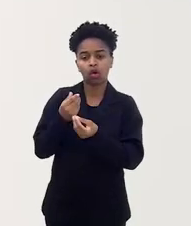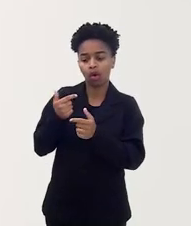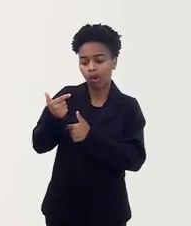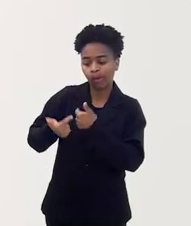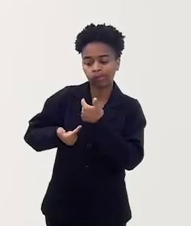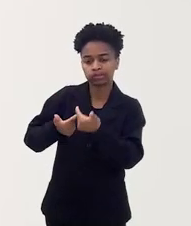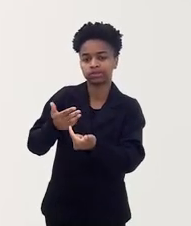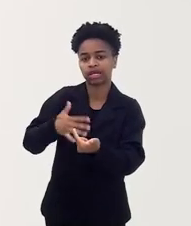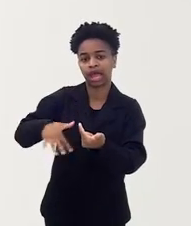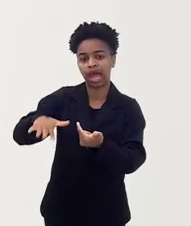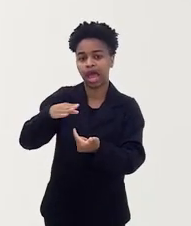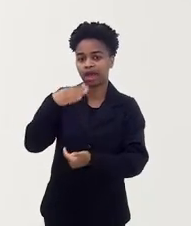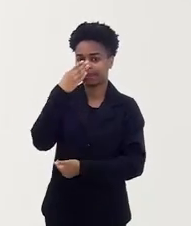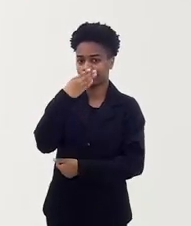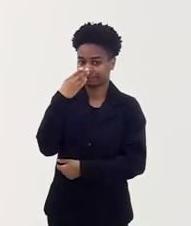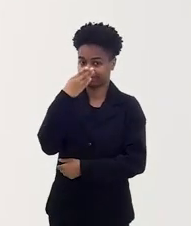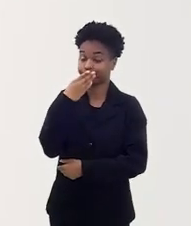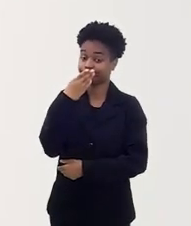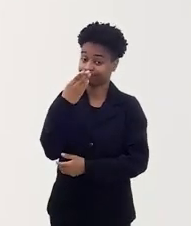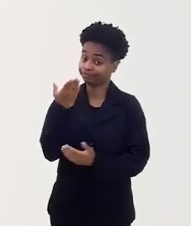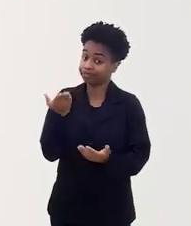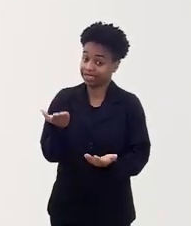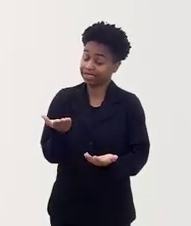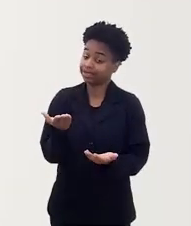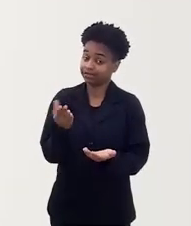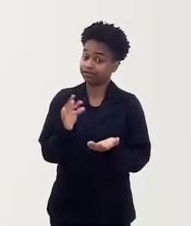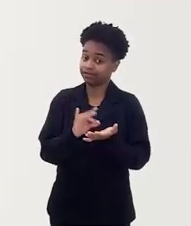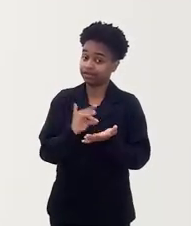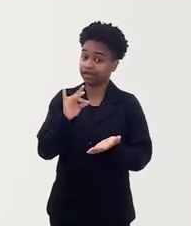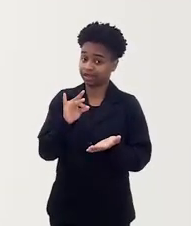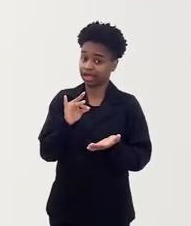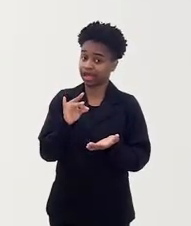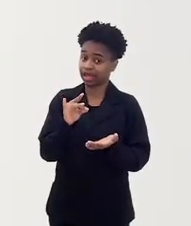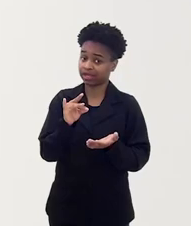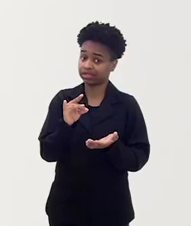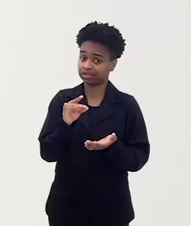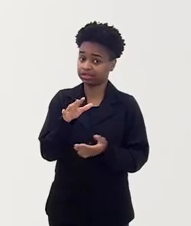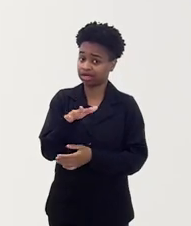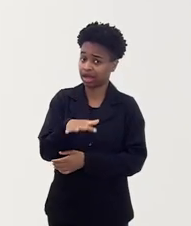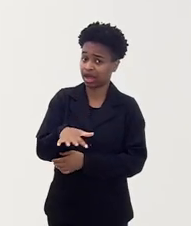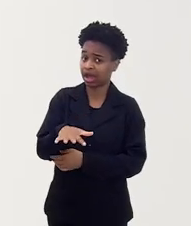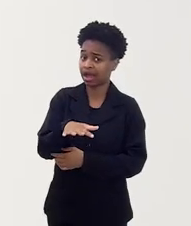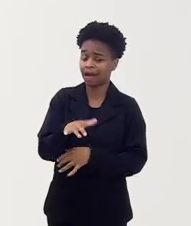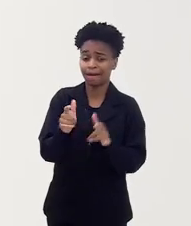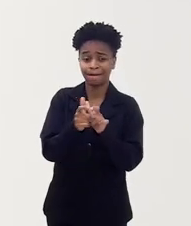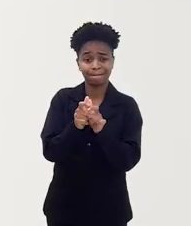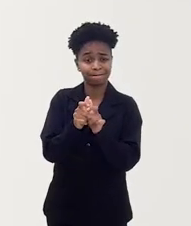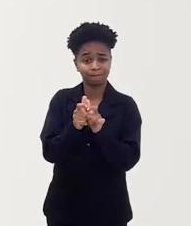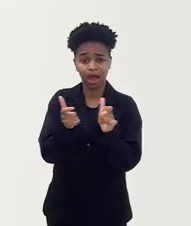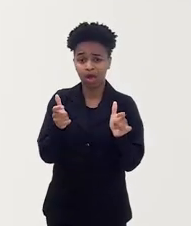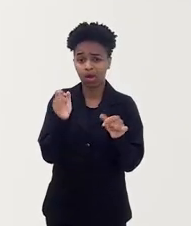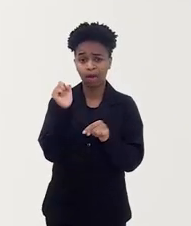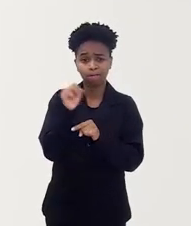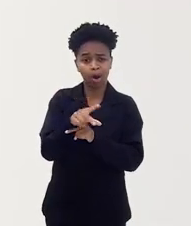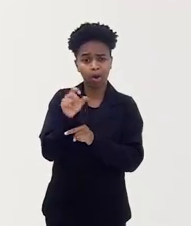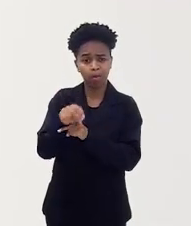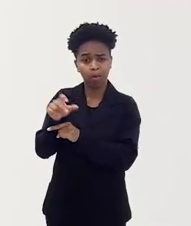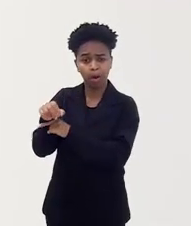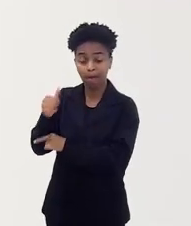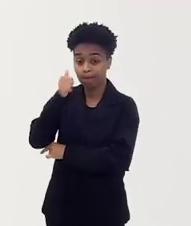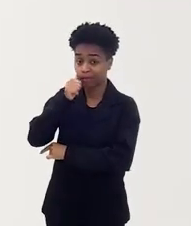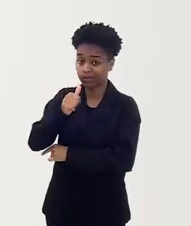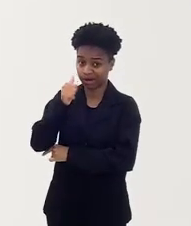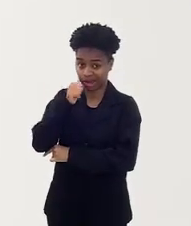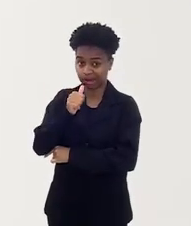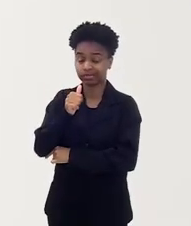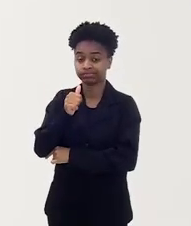atividades no mercado da prostituição. E é um mercado que é majoritariamente ocupado por mulheres